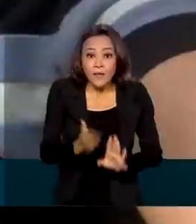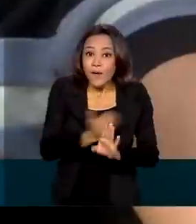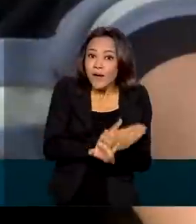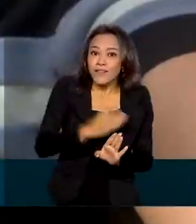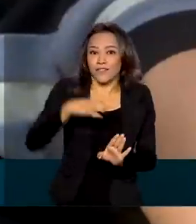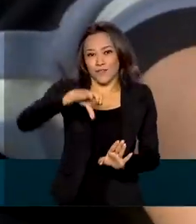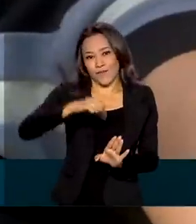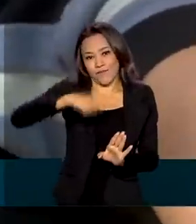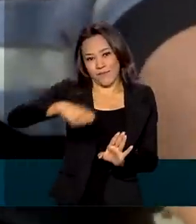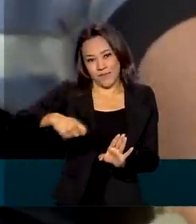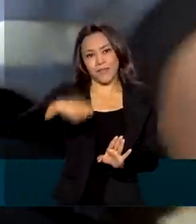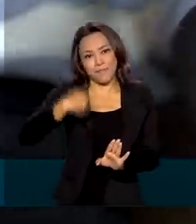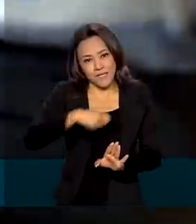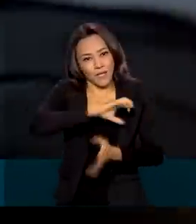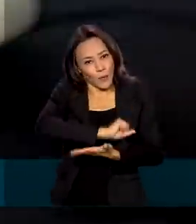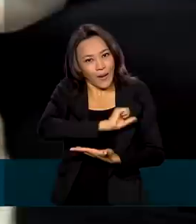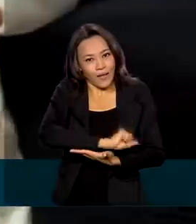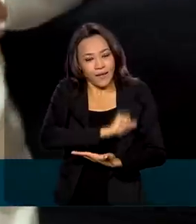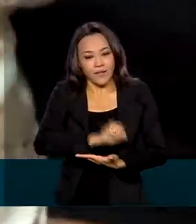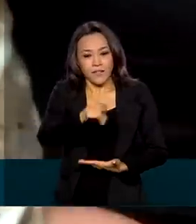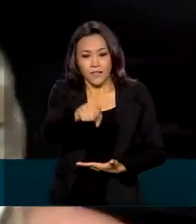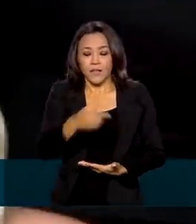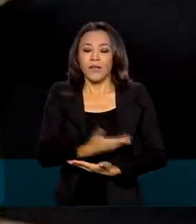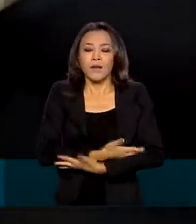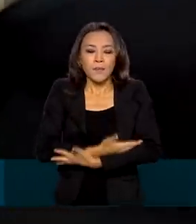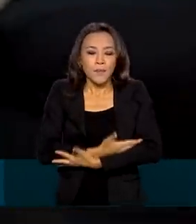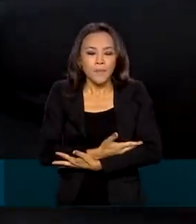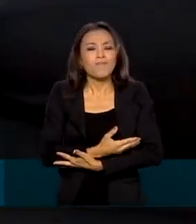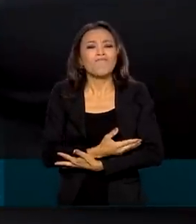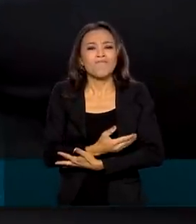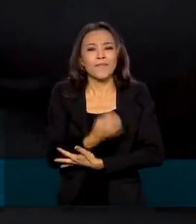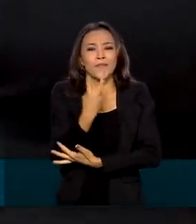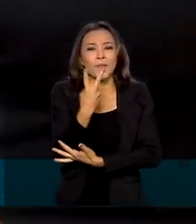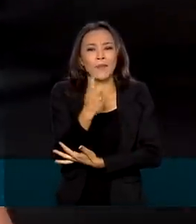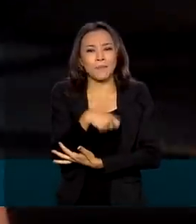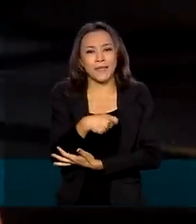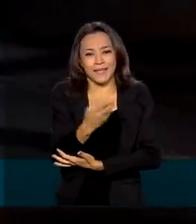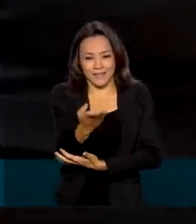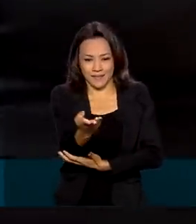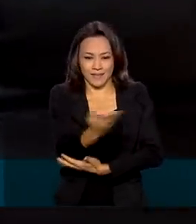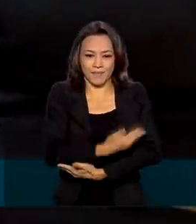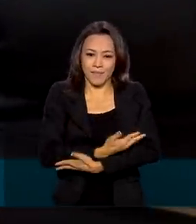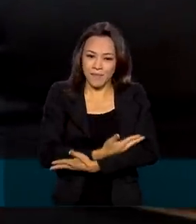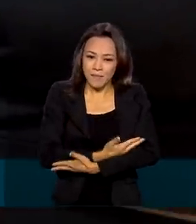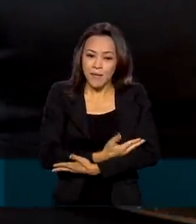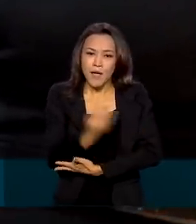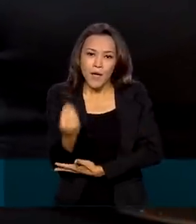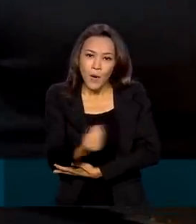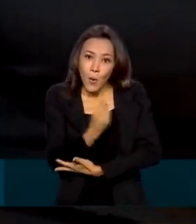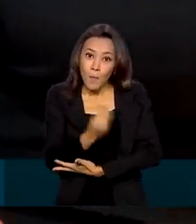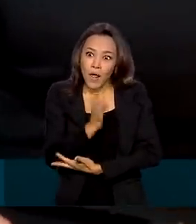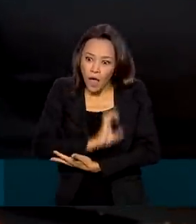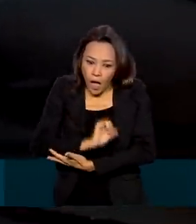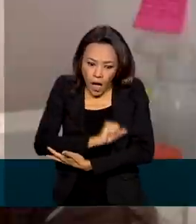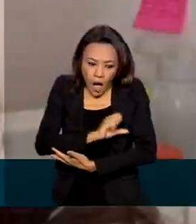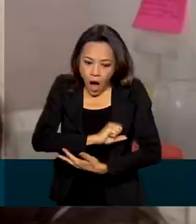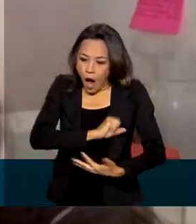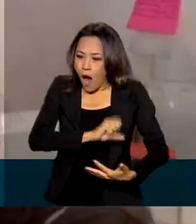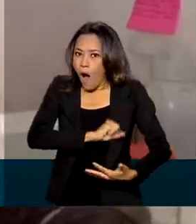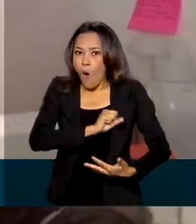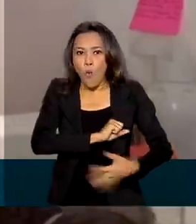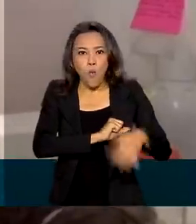própria mãe. A Luana é mãe do pequeno Lian, de apenas dois meses. Como ela produz bastante leite,